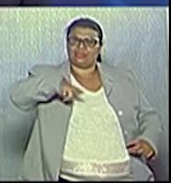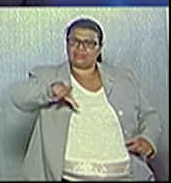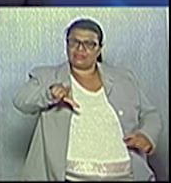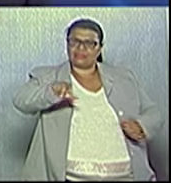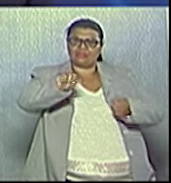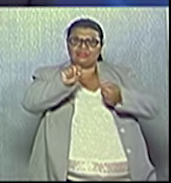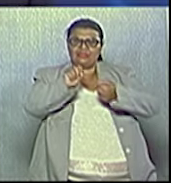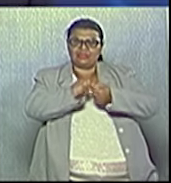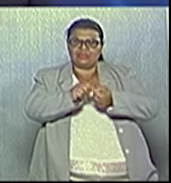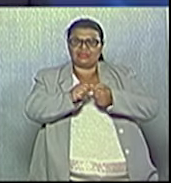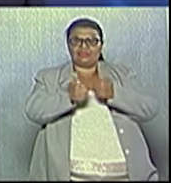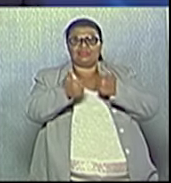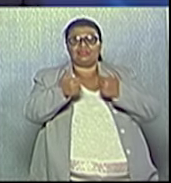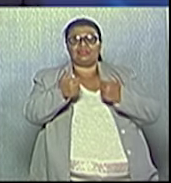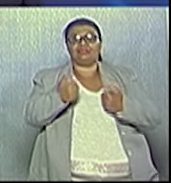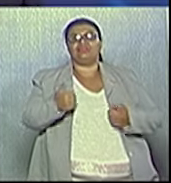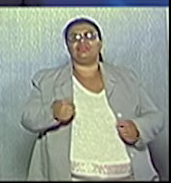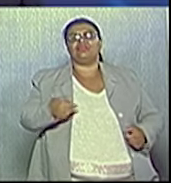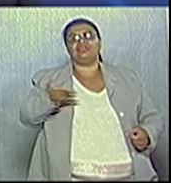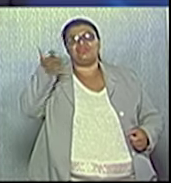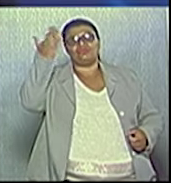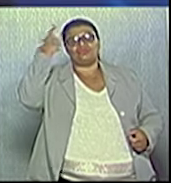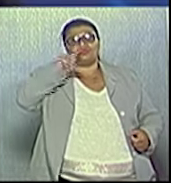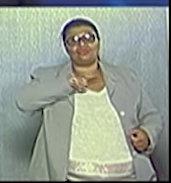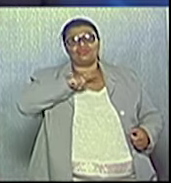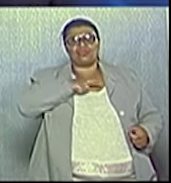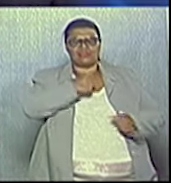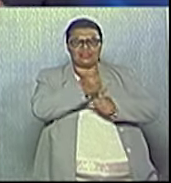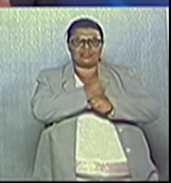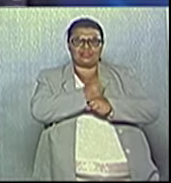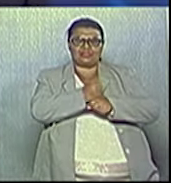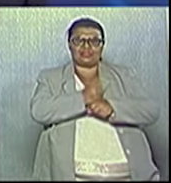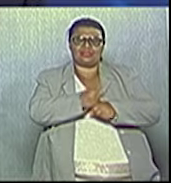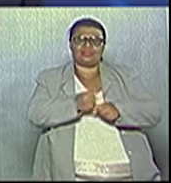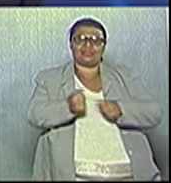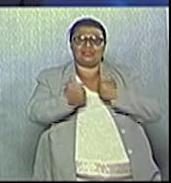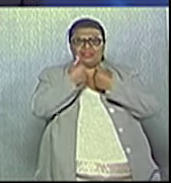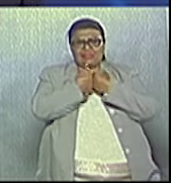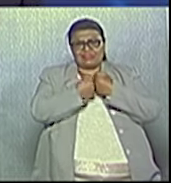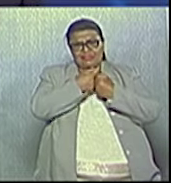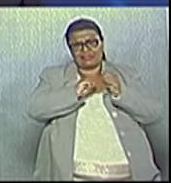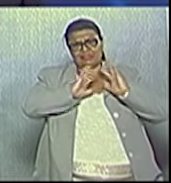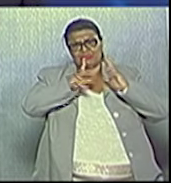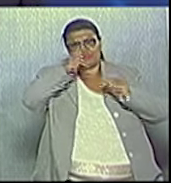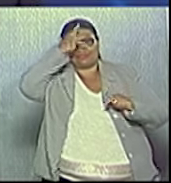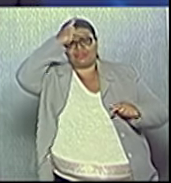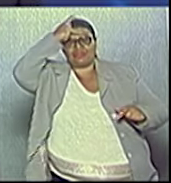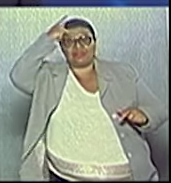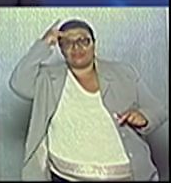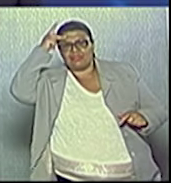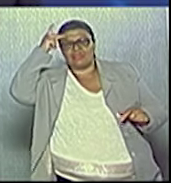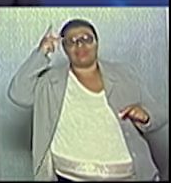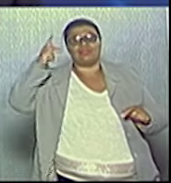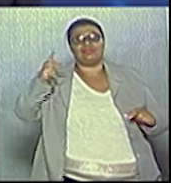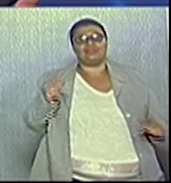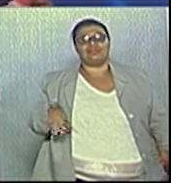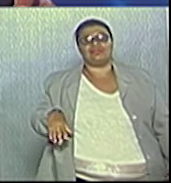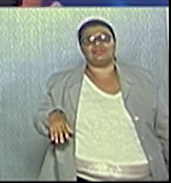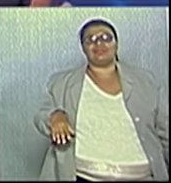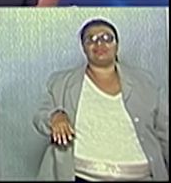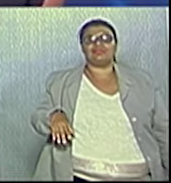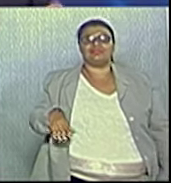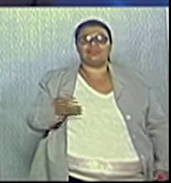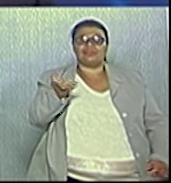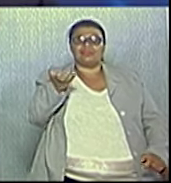competições interbairro que existiam antigamente. Eu quero dar esporte para o nosso povo. Eu quero que